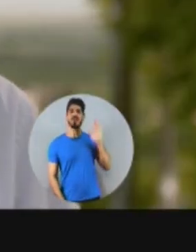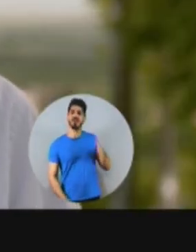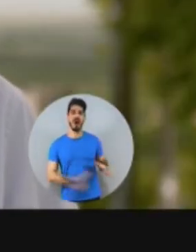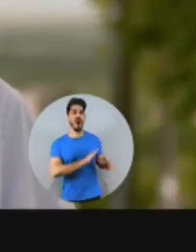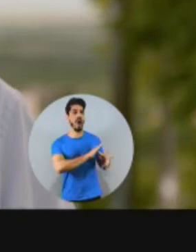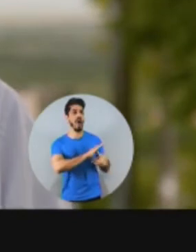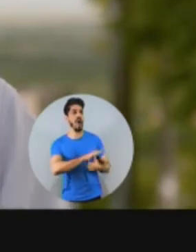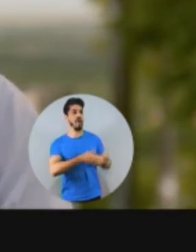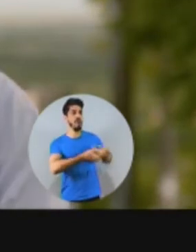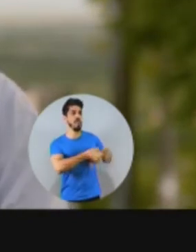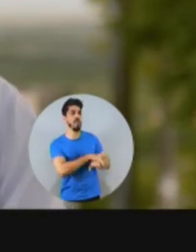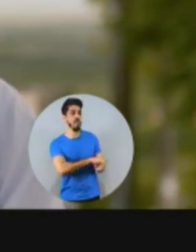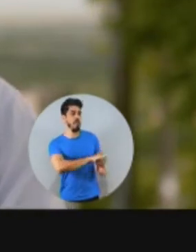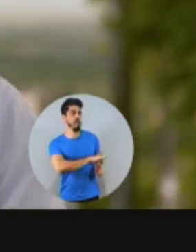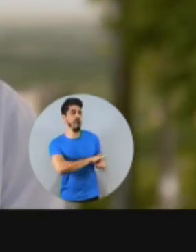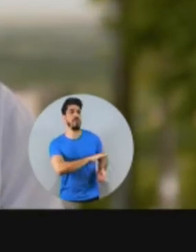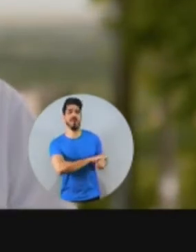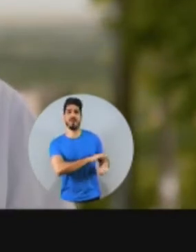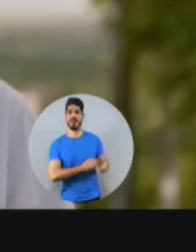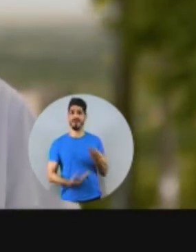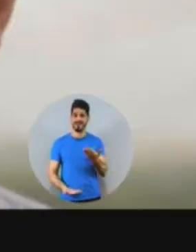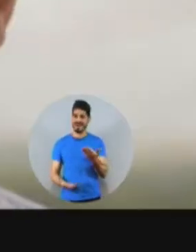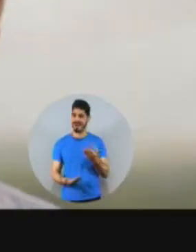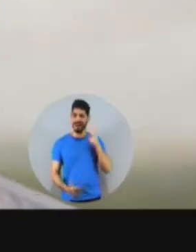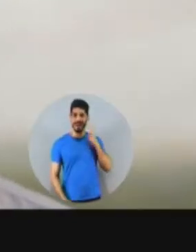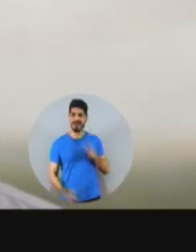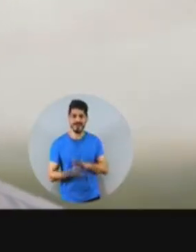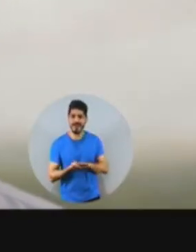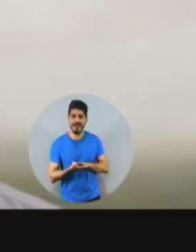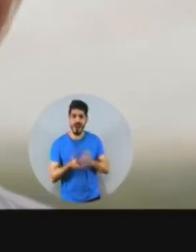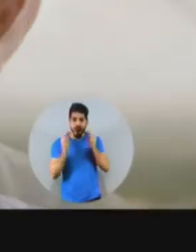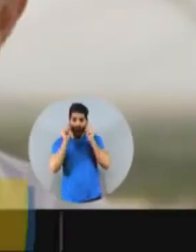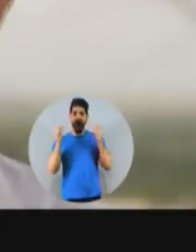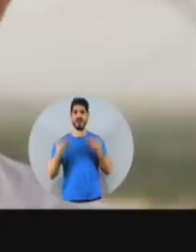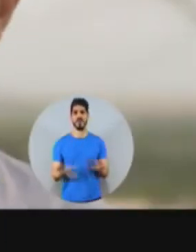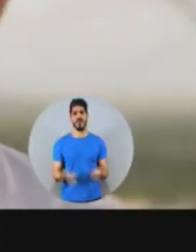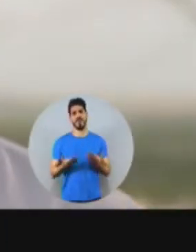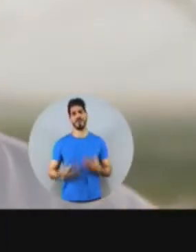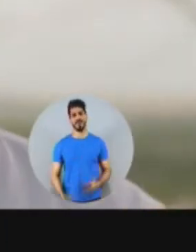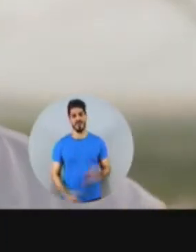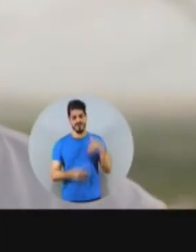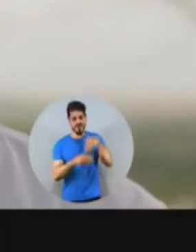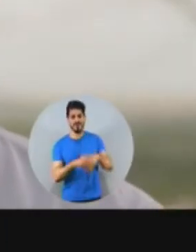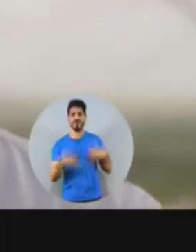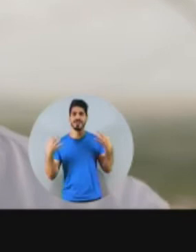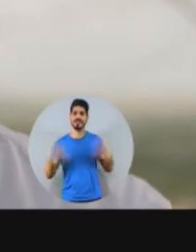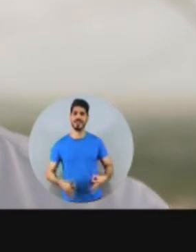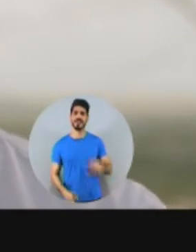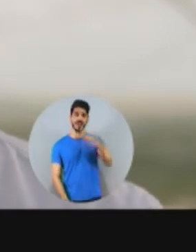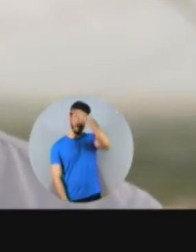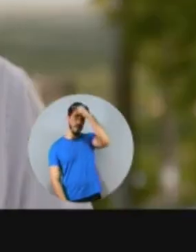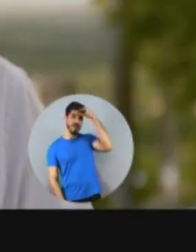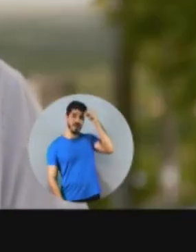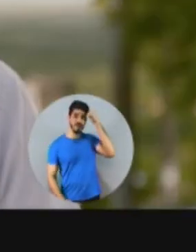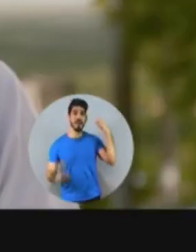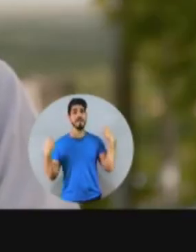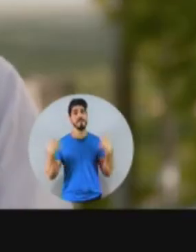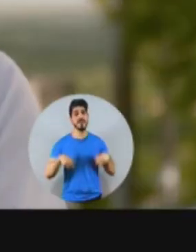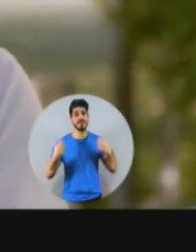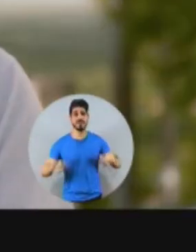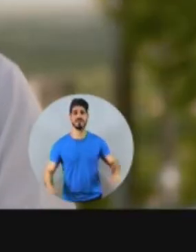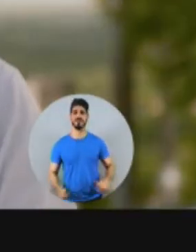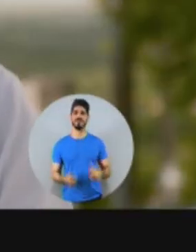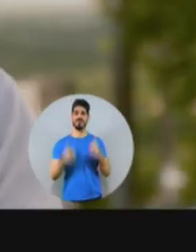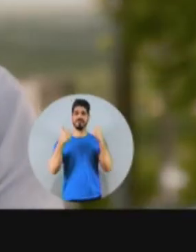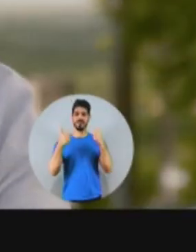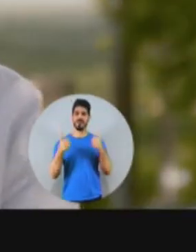superfaturou obras, quer fazer e roubar tudo de novo e ninguém reage, acorde. Proteste com o seu voto. A prefeitura